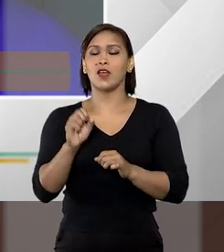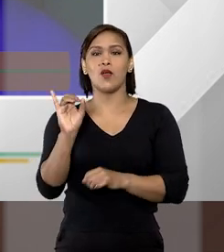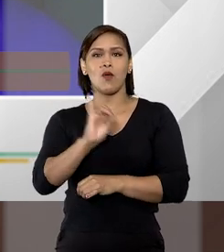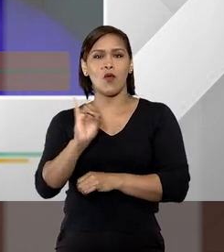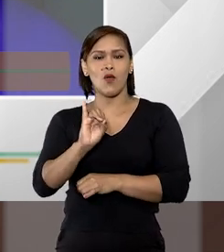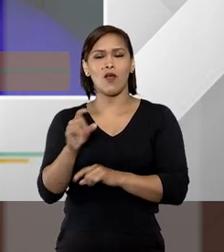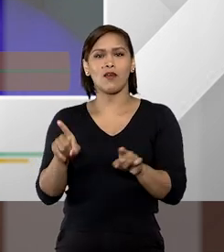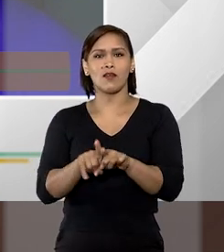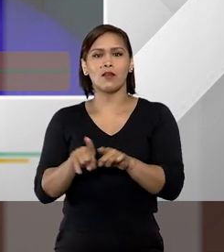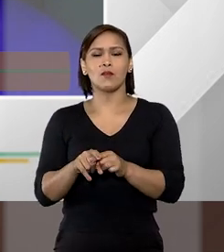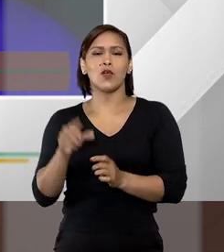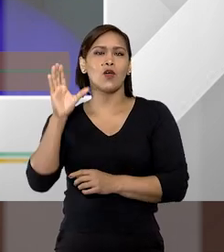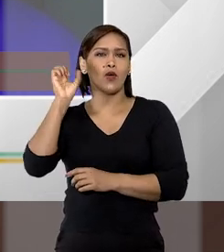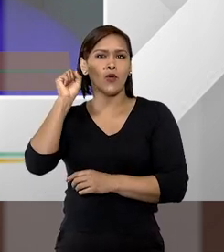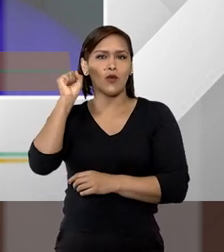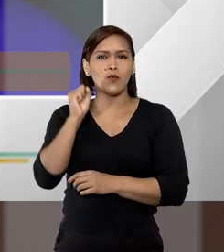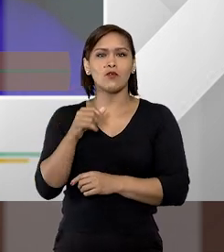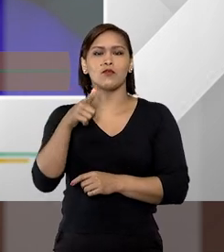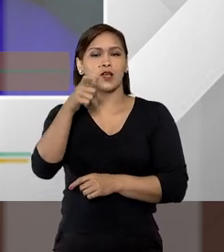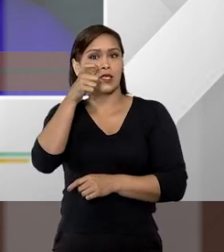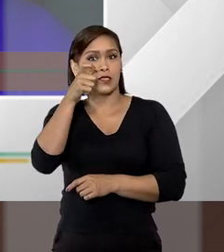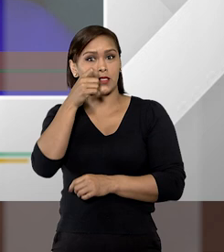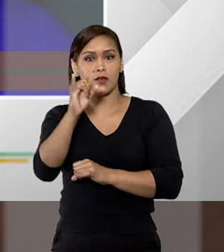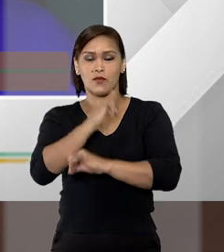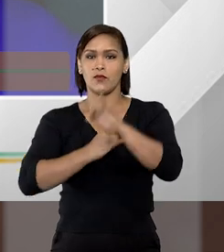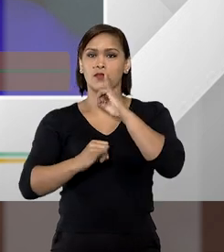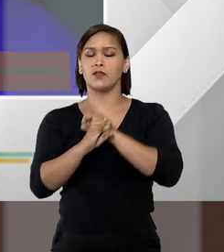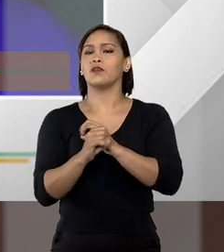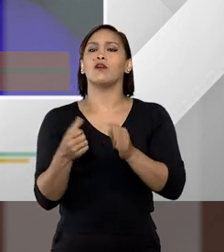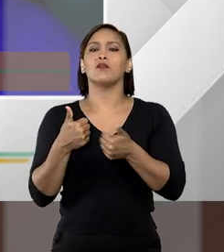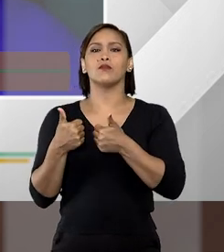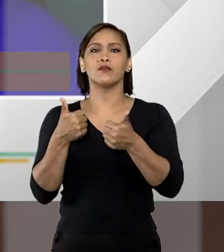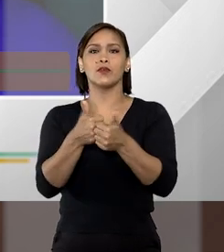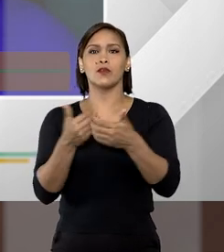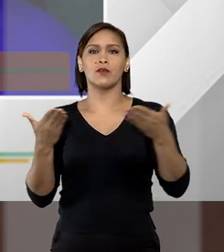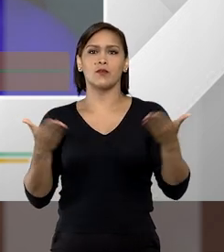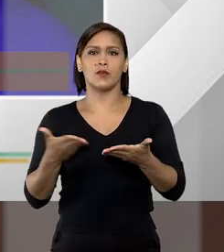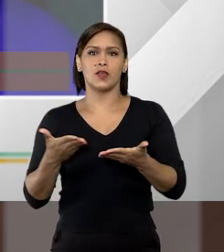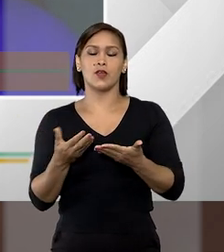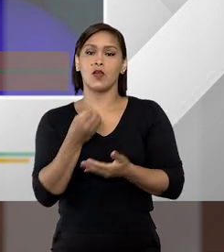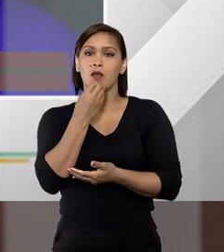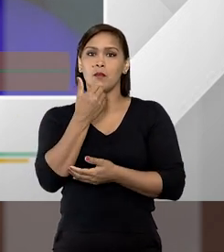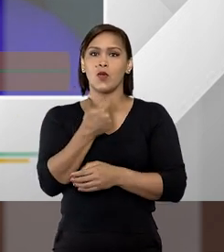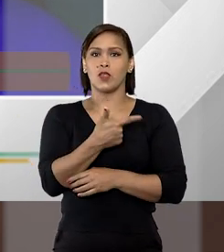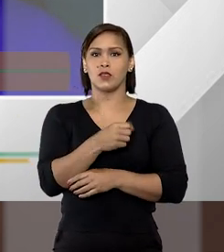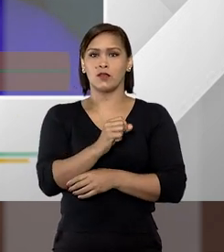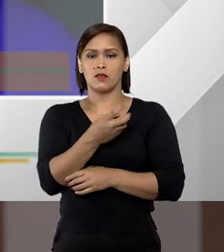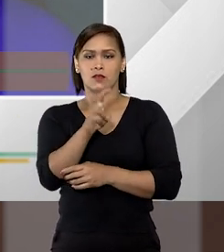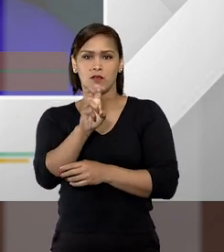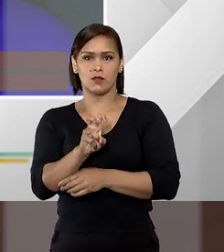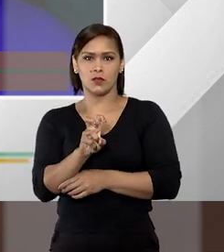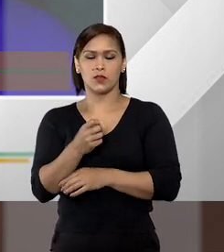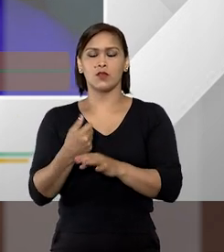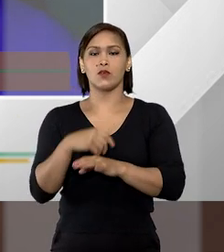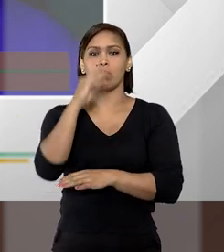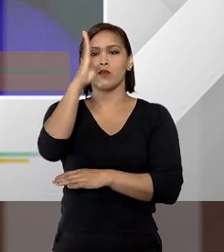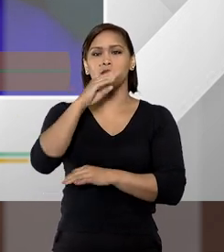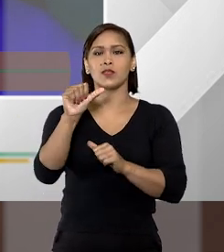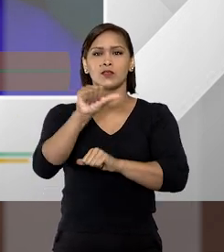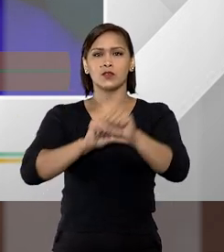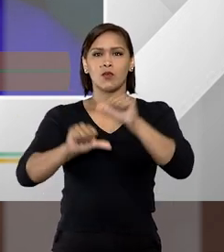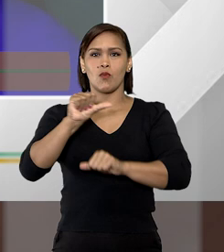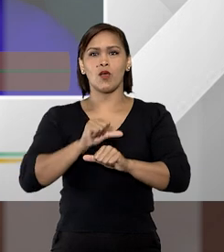para os nossos ouvintes, telespectadores, internautas que nos acompanham agora. Bom, em 2015 o Brasil